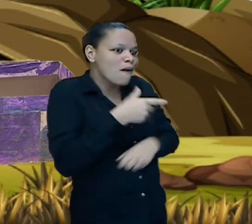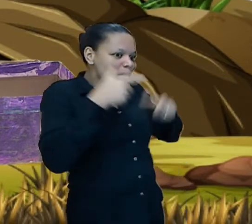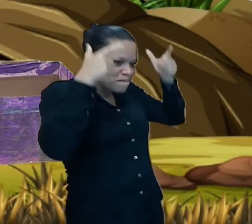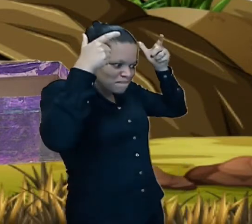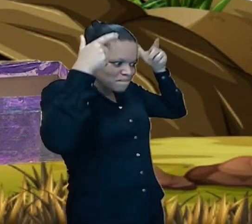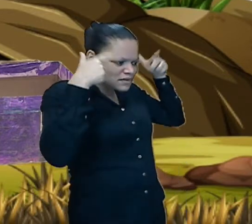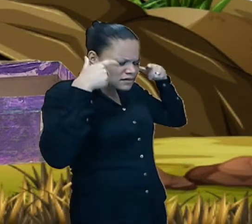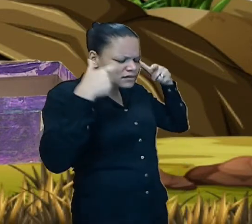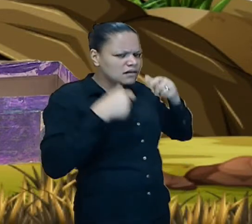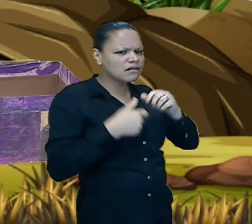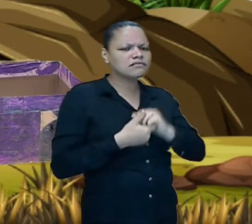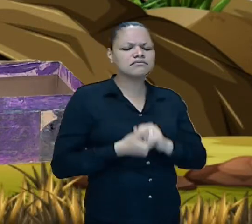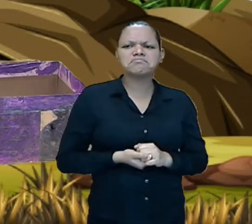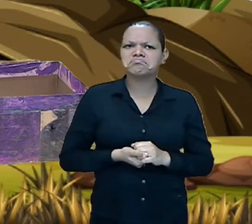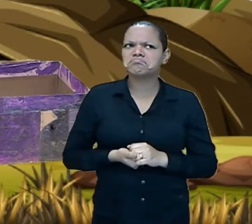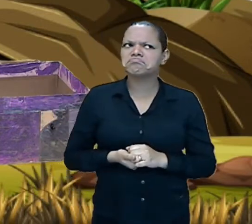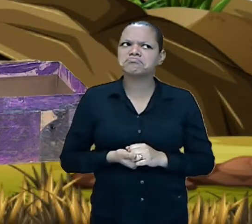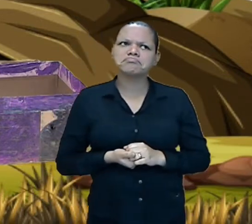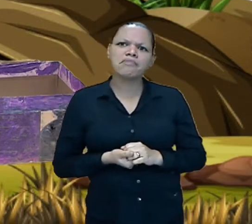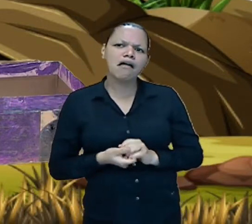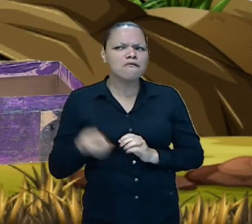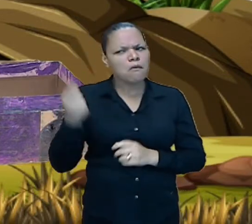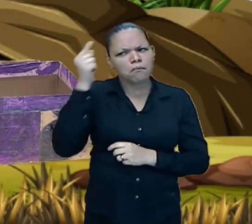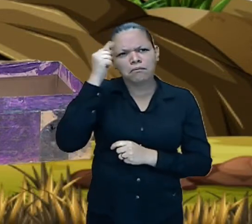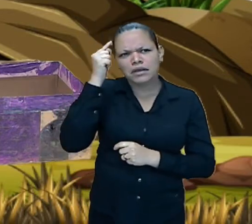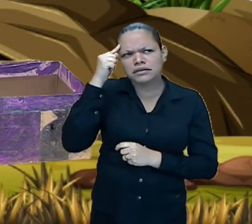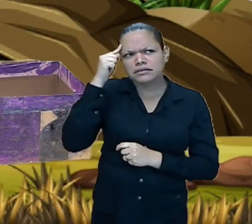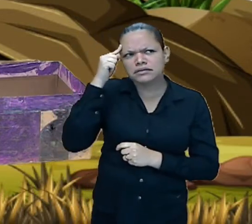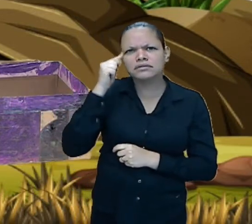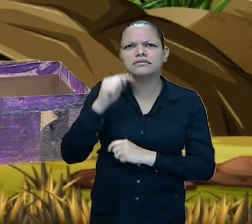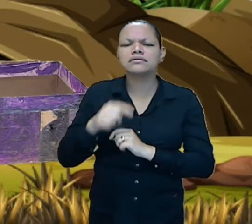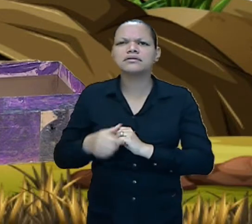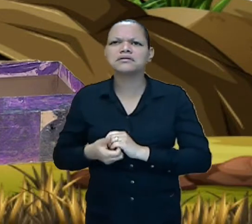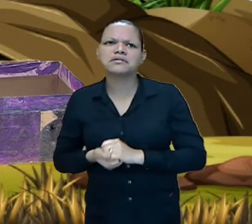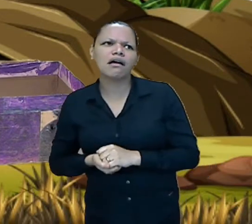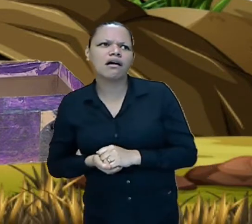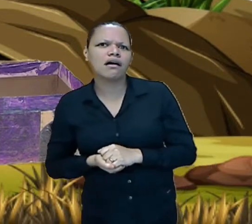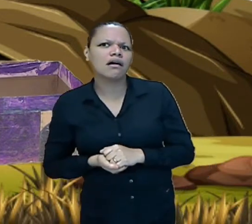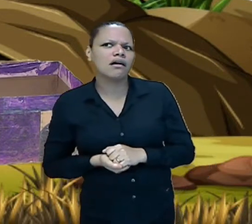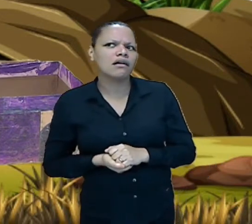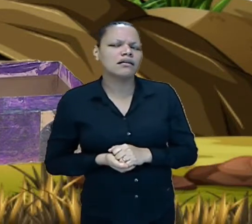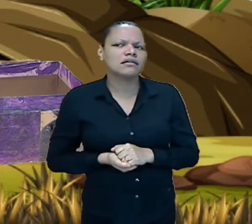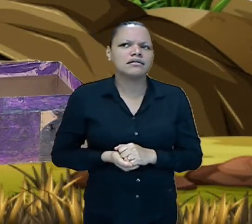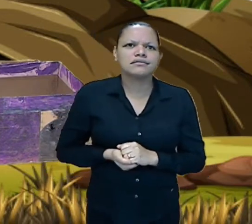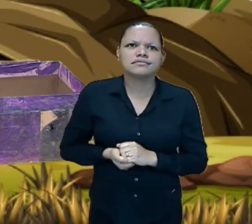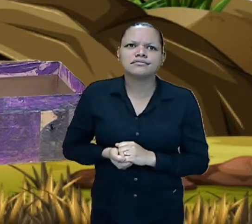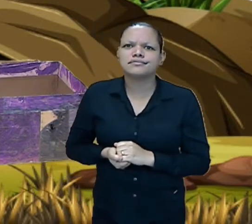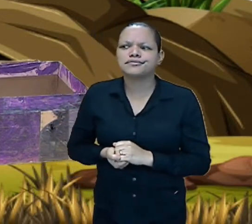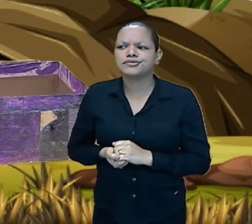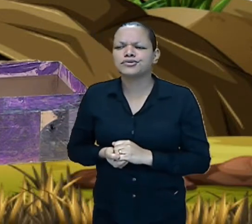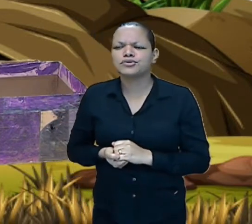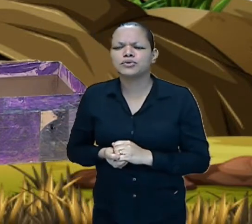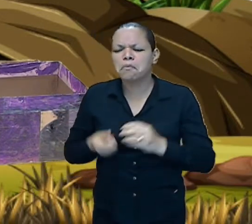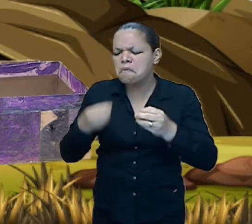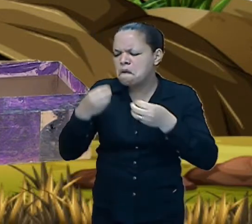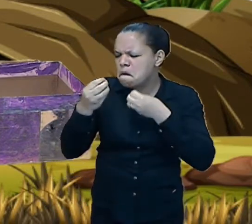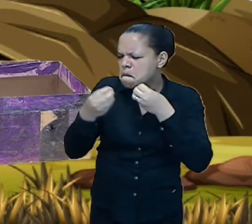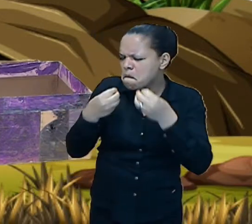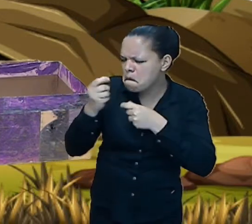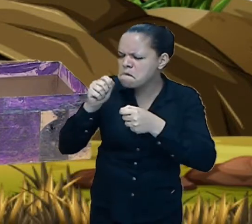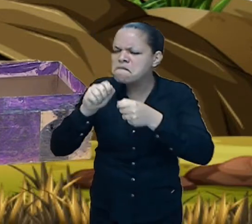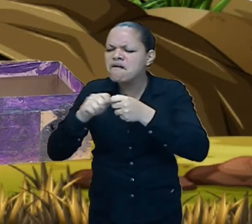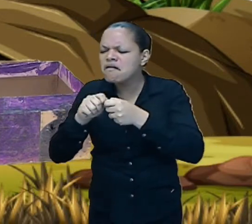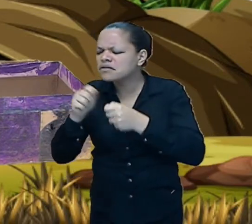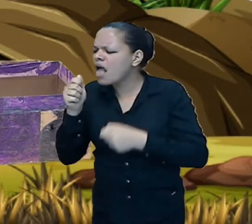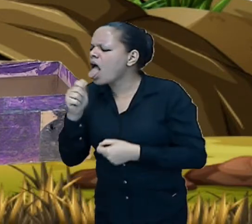com a calda de caramelo escutaram alguém subindo a montanha montanhosa querendo entrar na